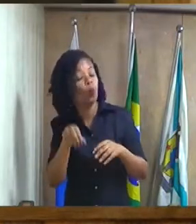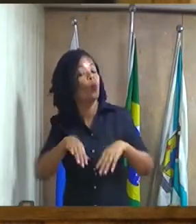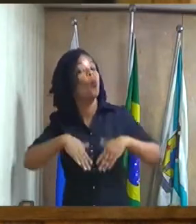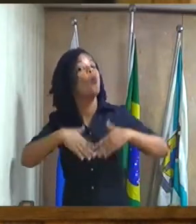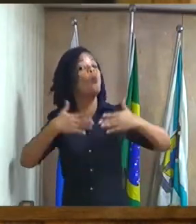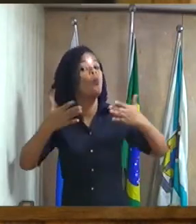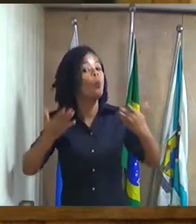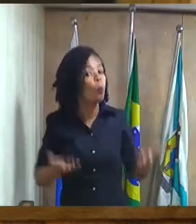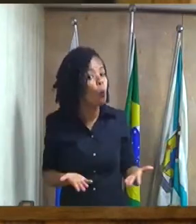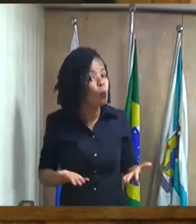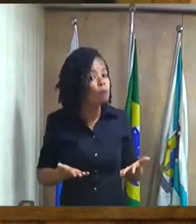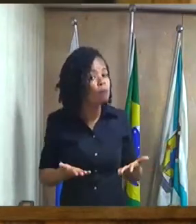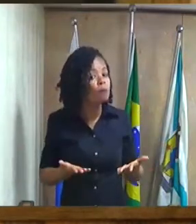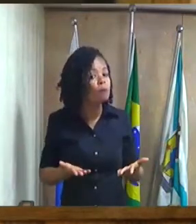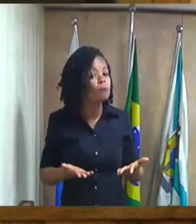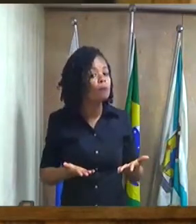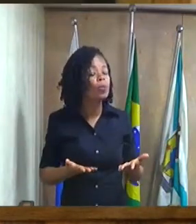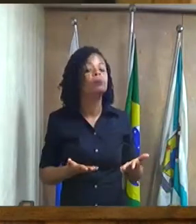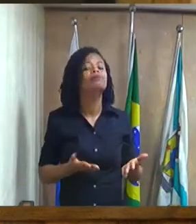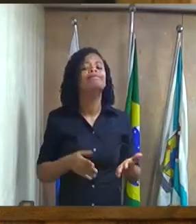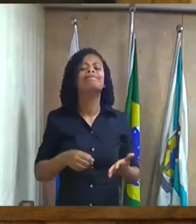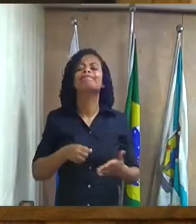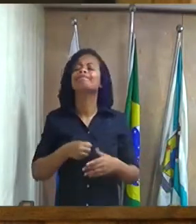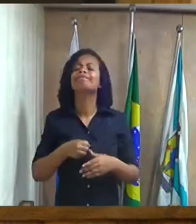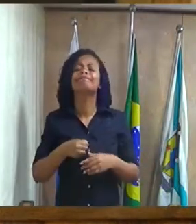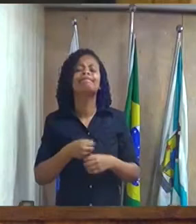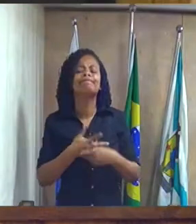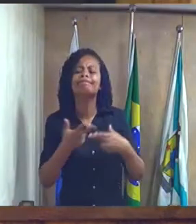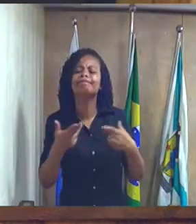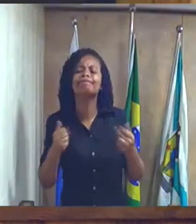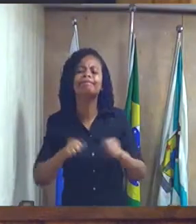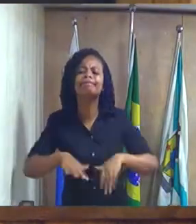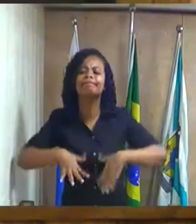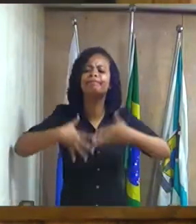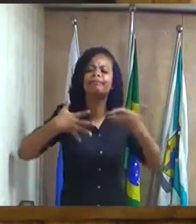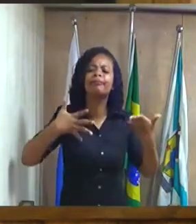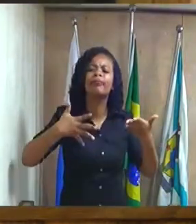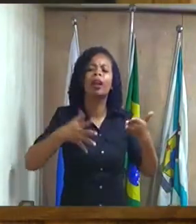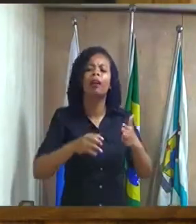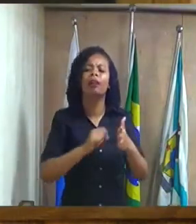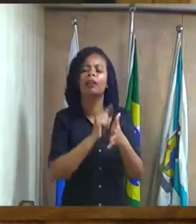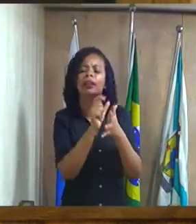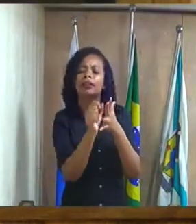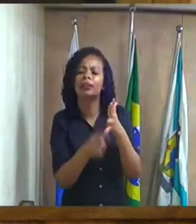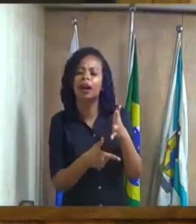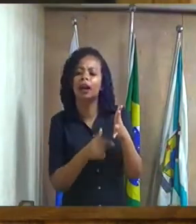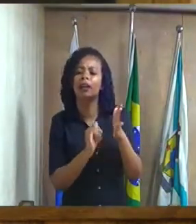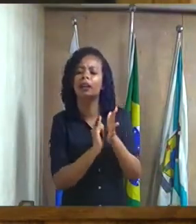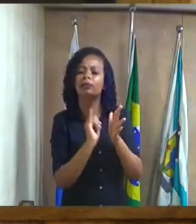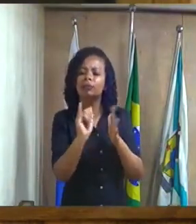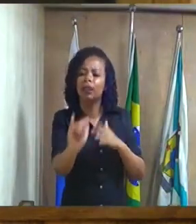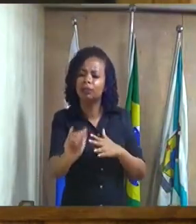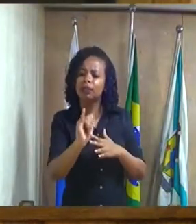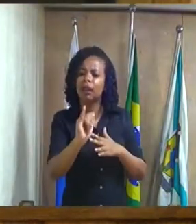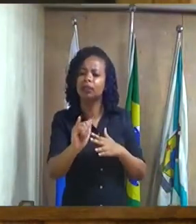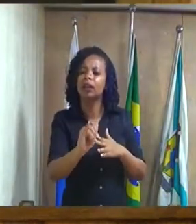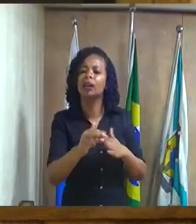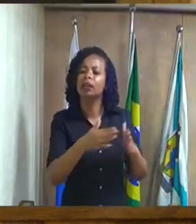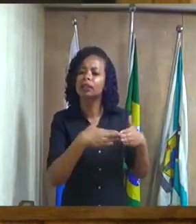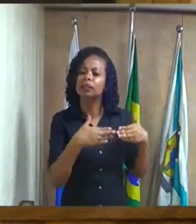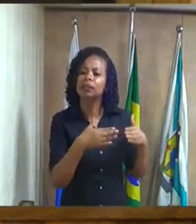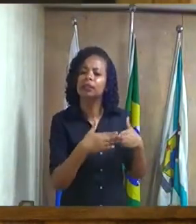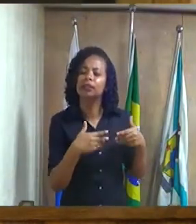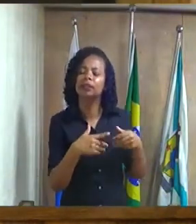quais foram os critérios dados para dar licença de parâmetros